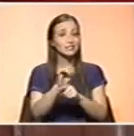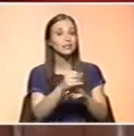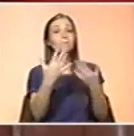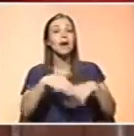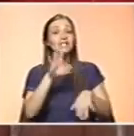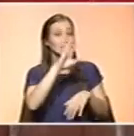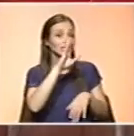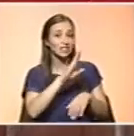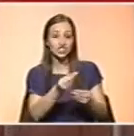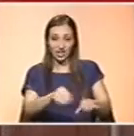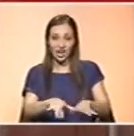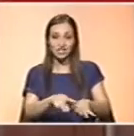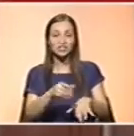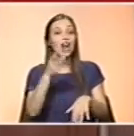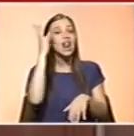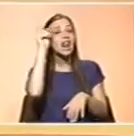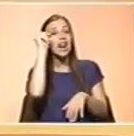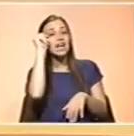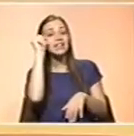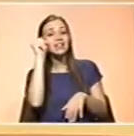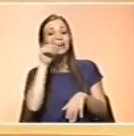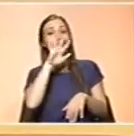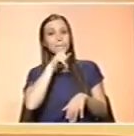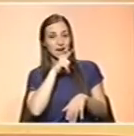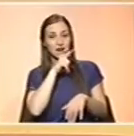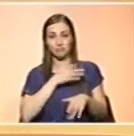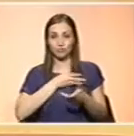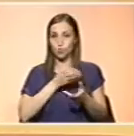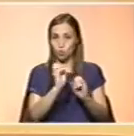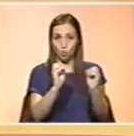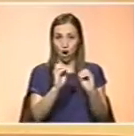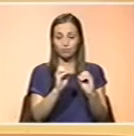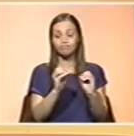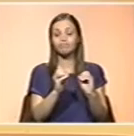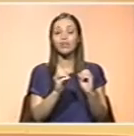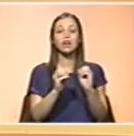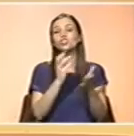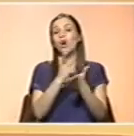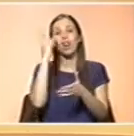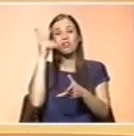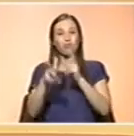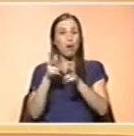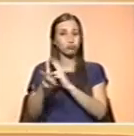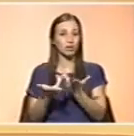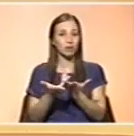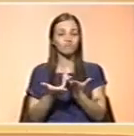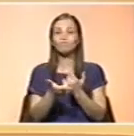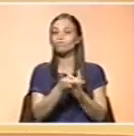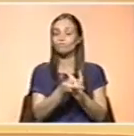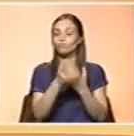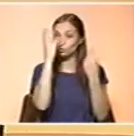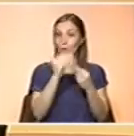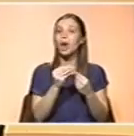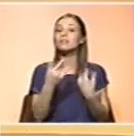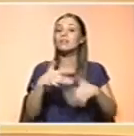não são alimentadas por leite materno e são alimentadas com fome industrial, não passam por esta experiência, qual é a nossa preocupação? É que no